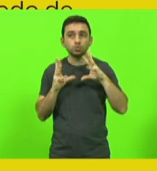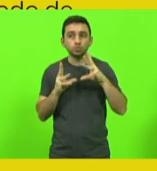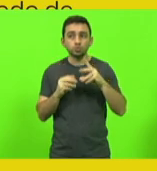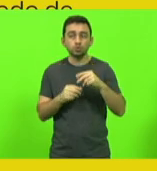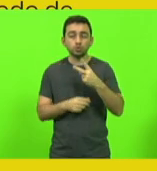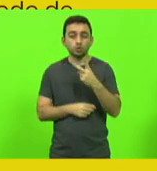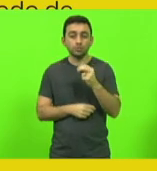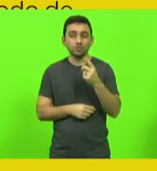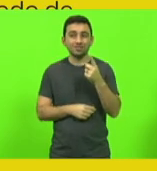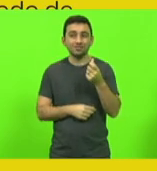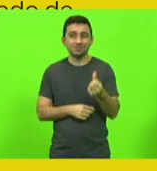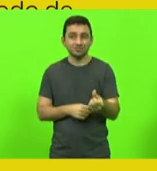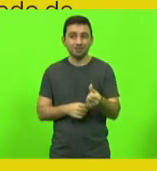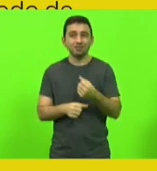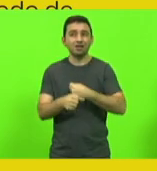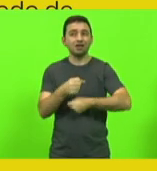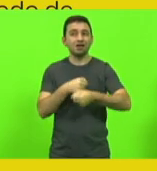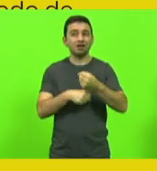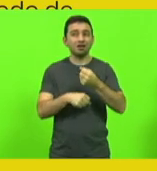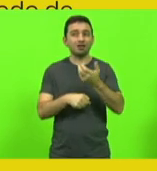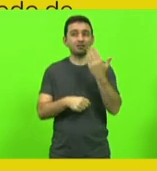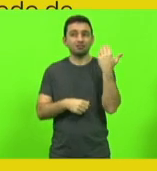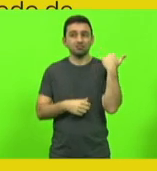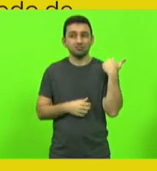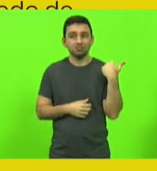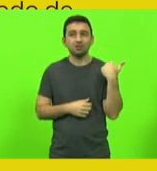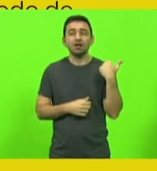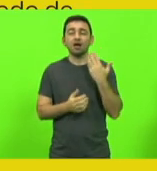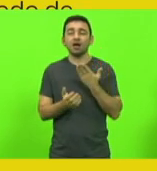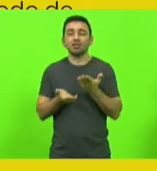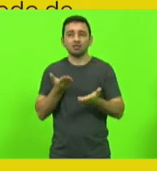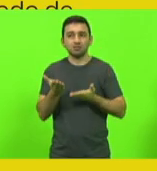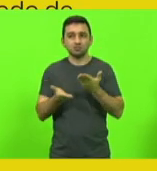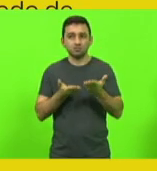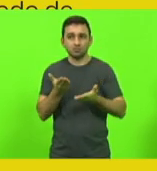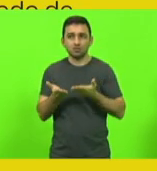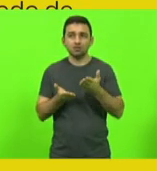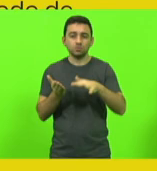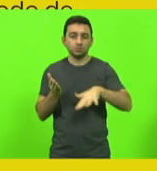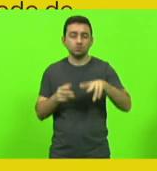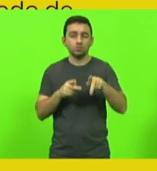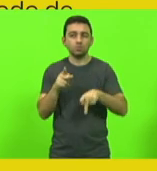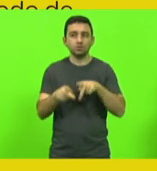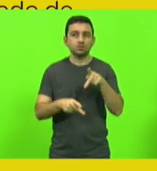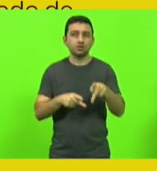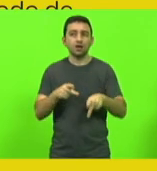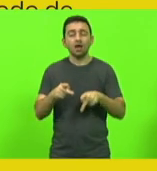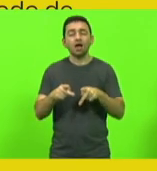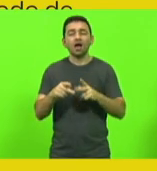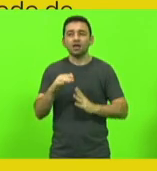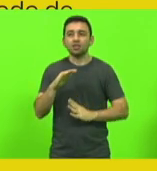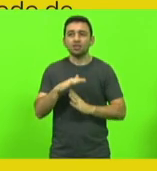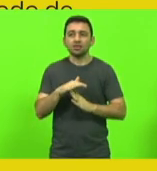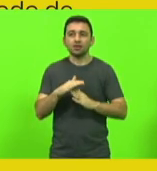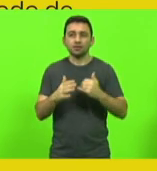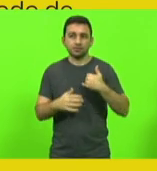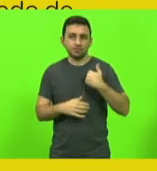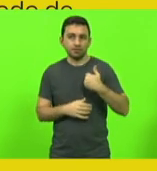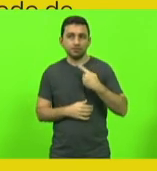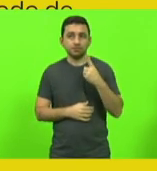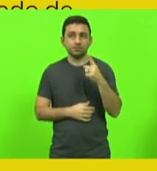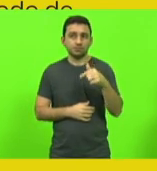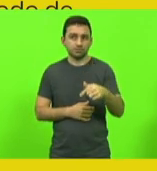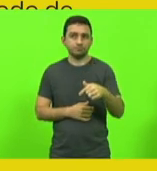Portanto, já no passado, o atendimento escolar da população até os 17 anos de